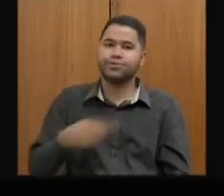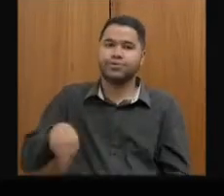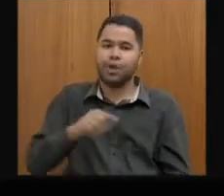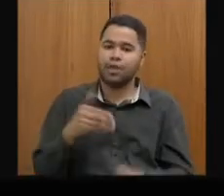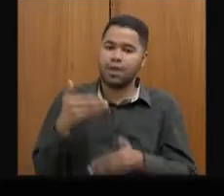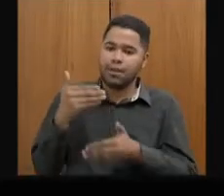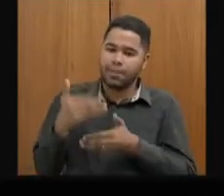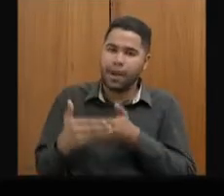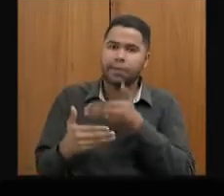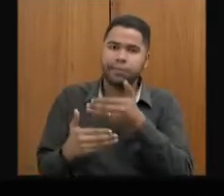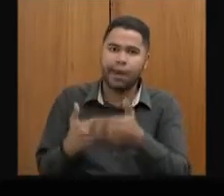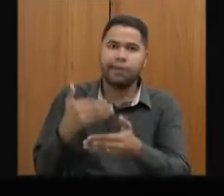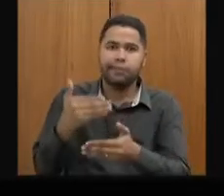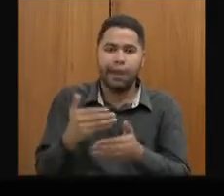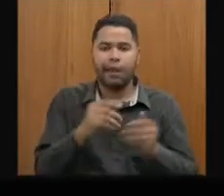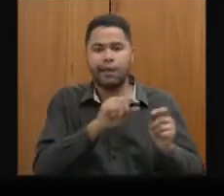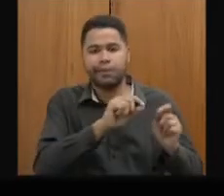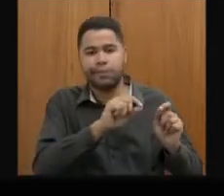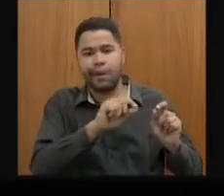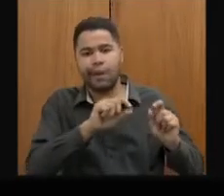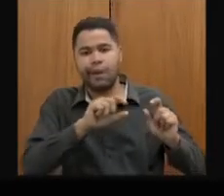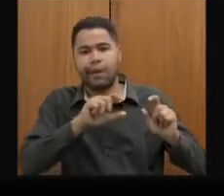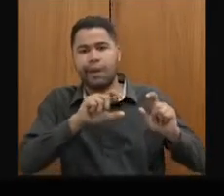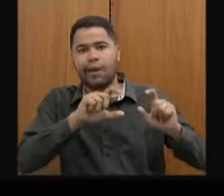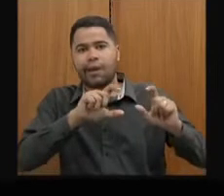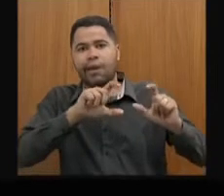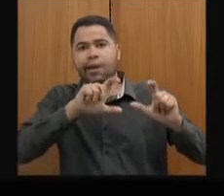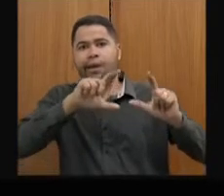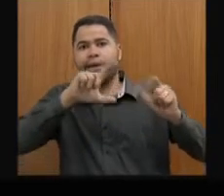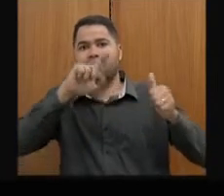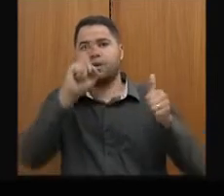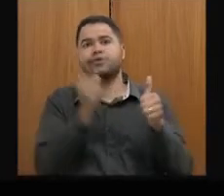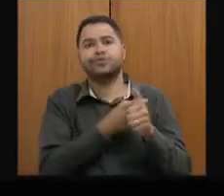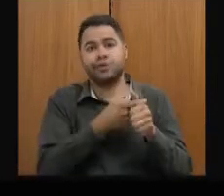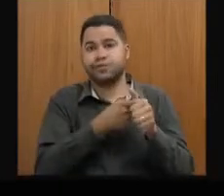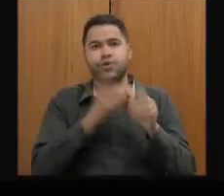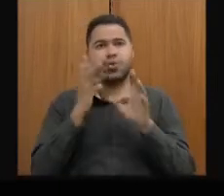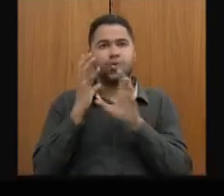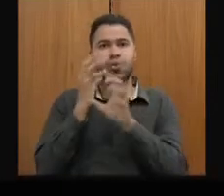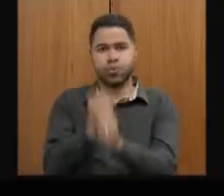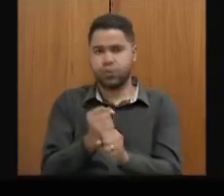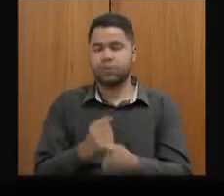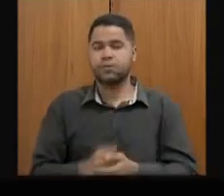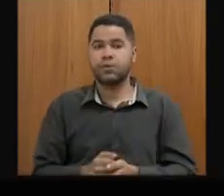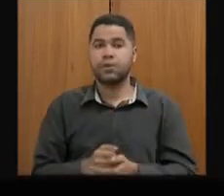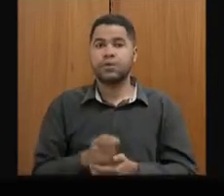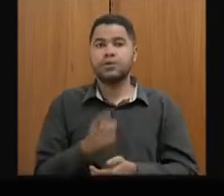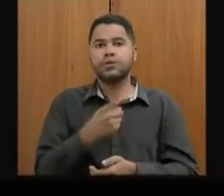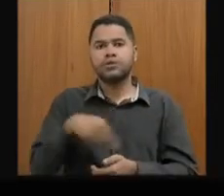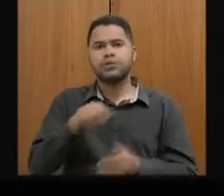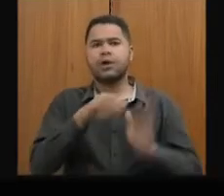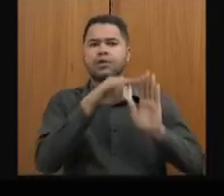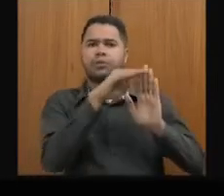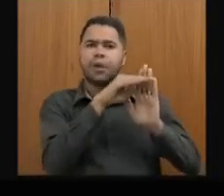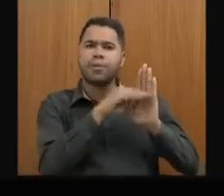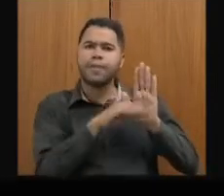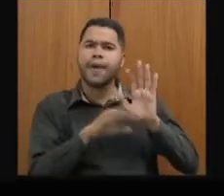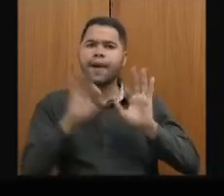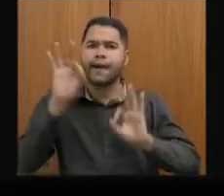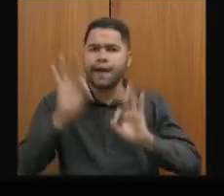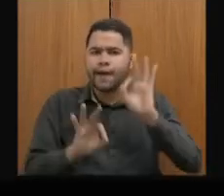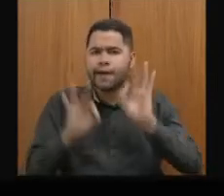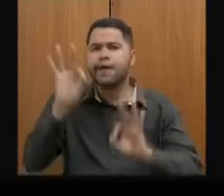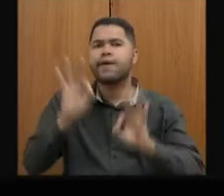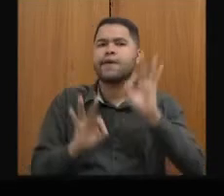crescimento bastante relevante com relação à dívida absoluta. Se traçarmos uma relatividade com